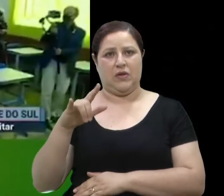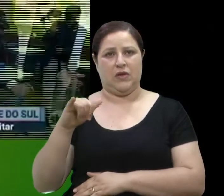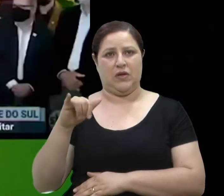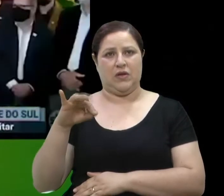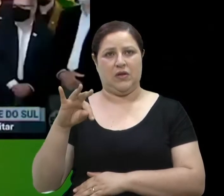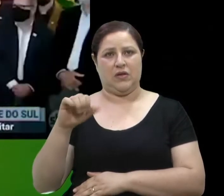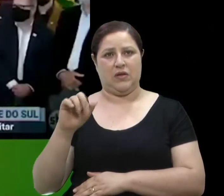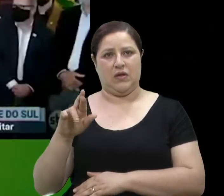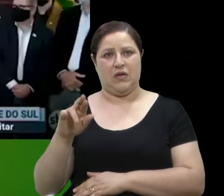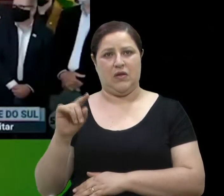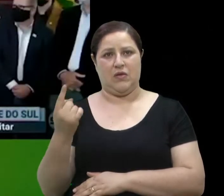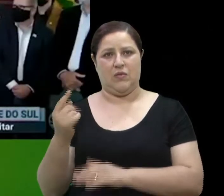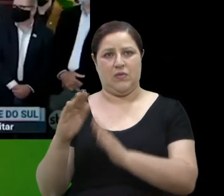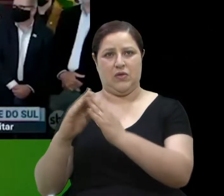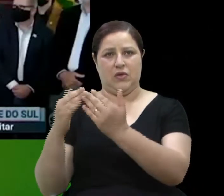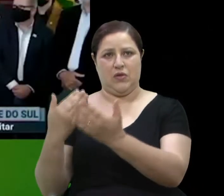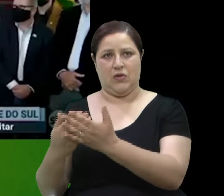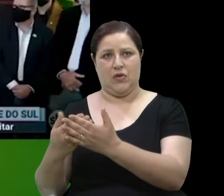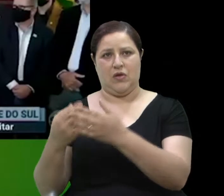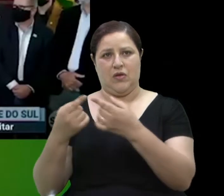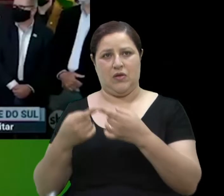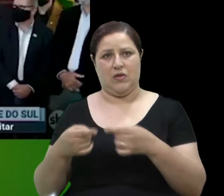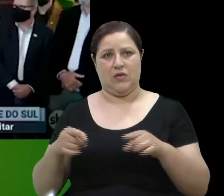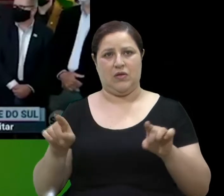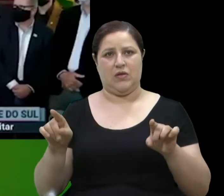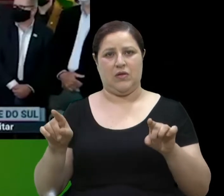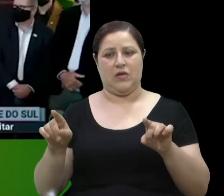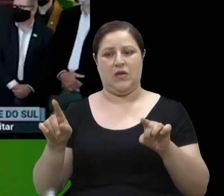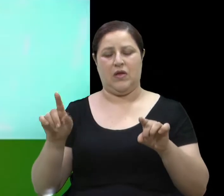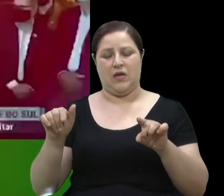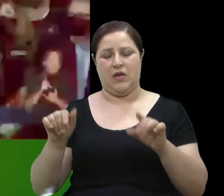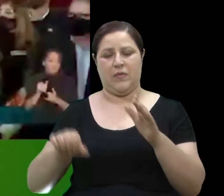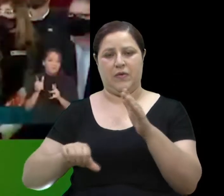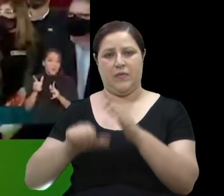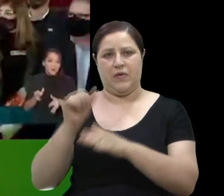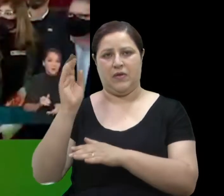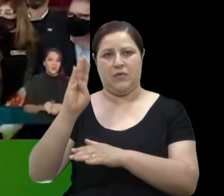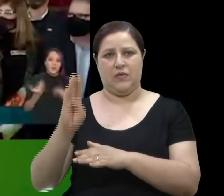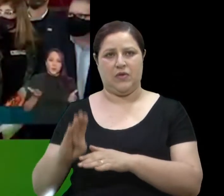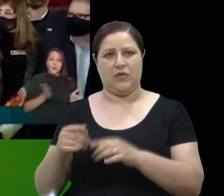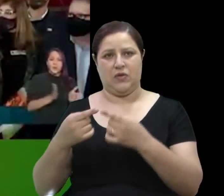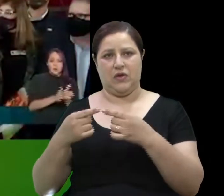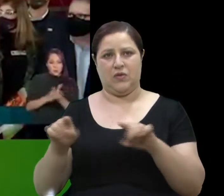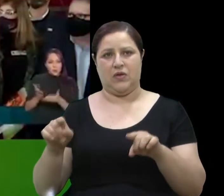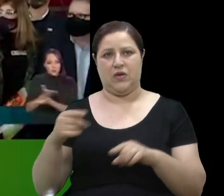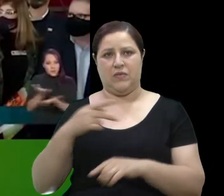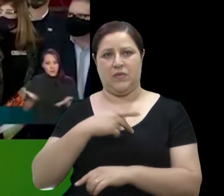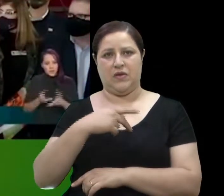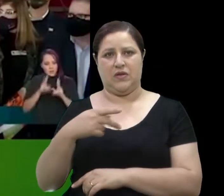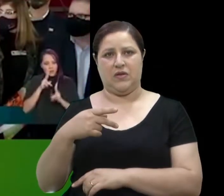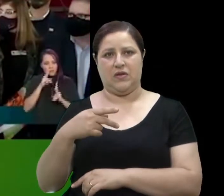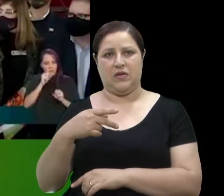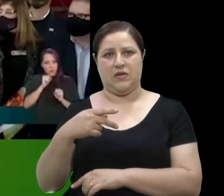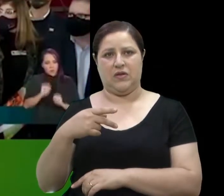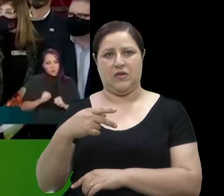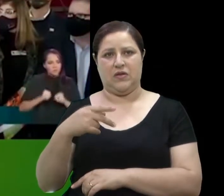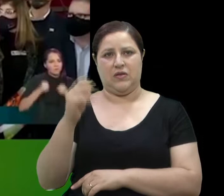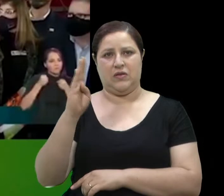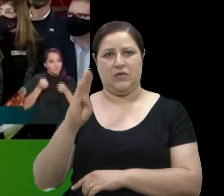Brasil, inaugurada pelo presidente da República, Jair Bolsonaro. Então, parabéns a vocês pela garra, pela determinação.